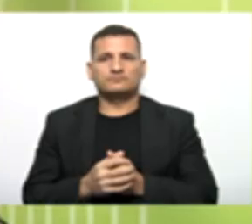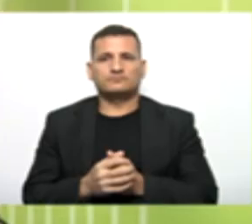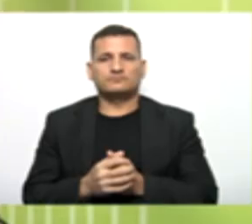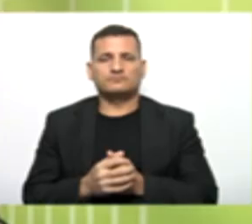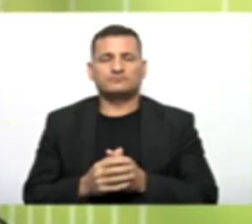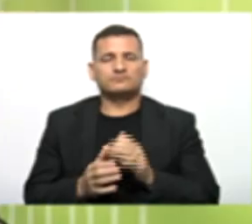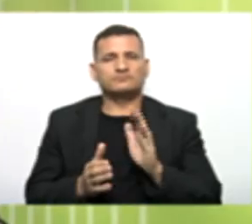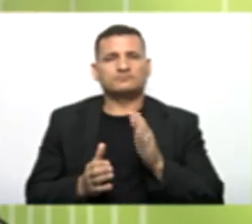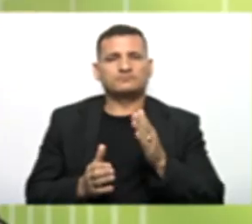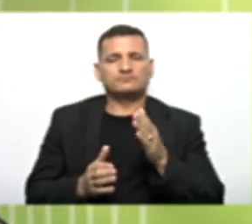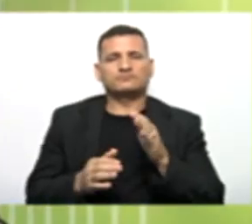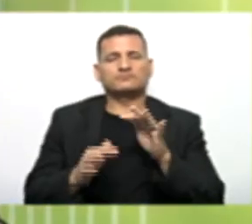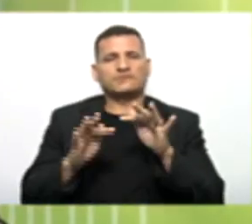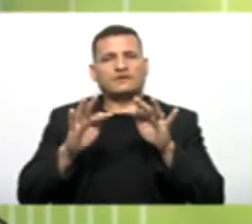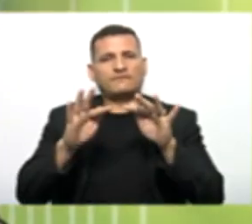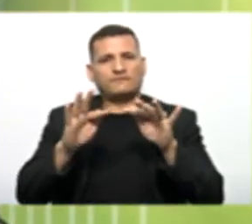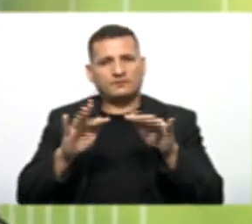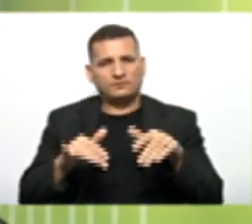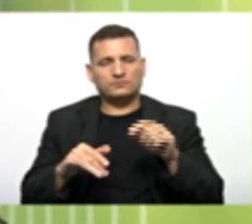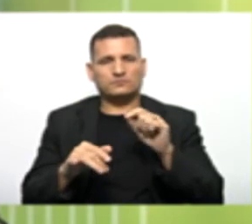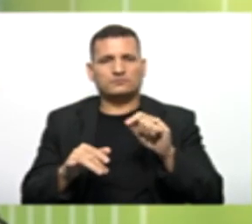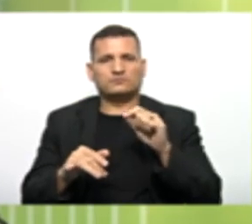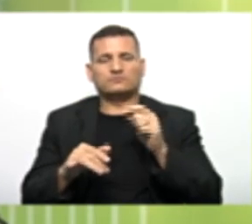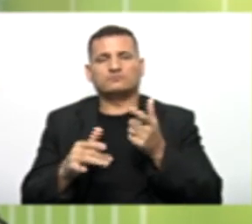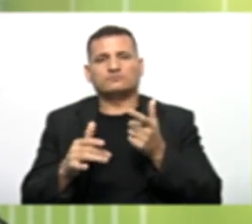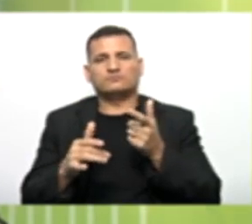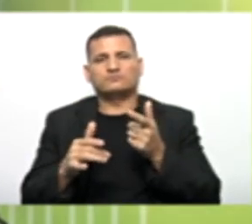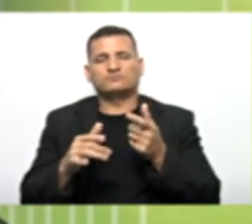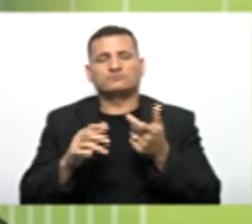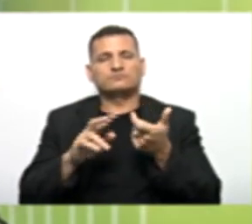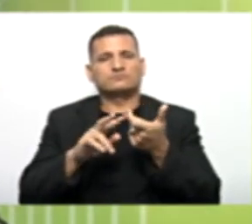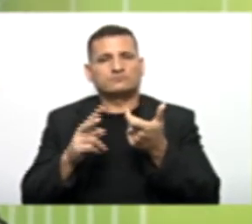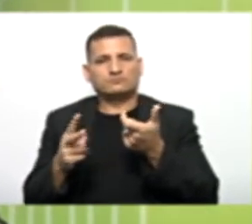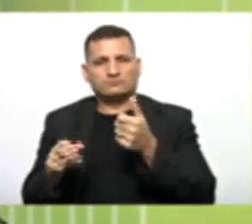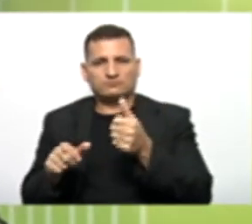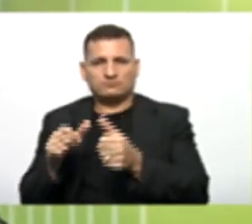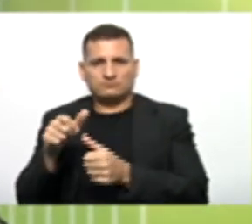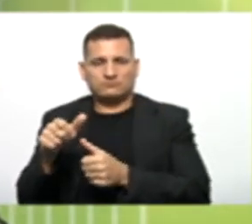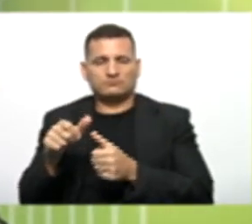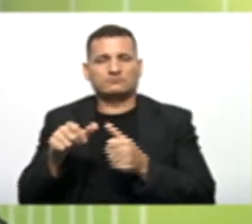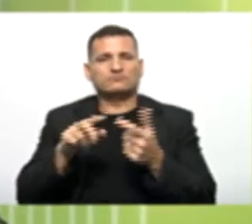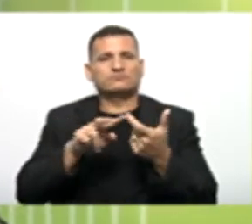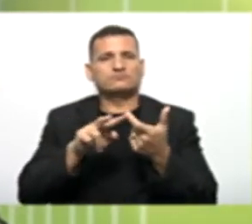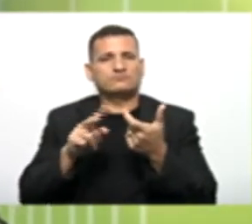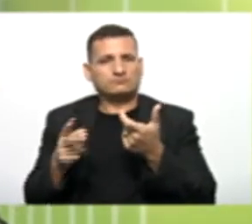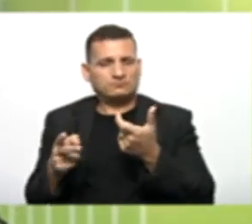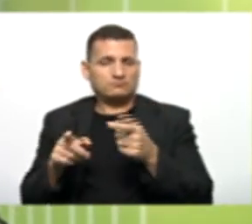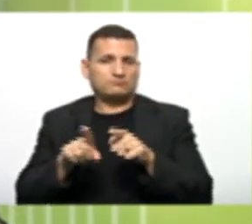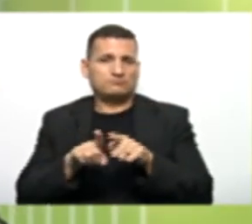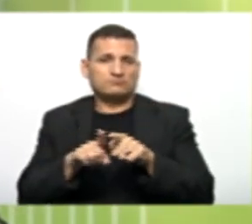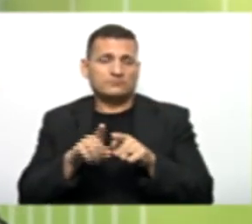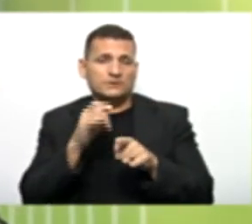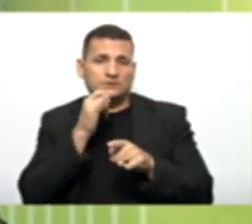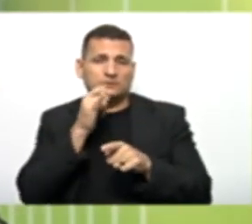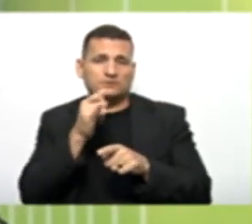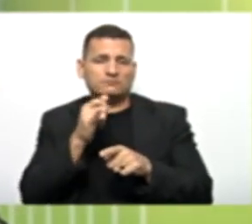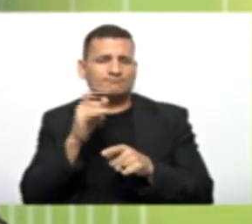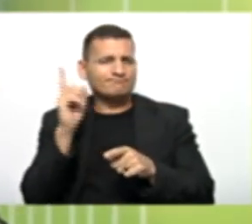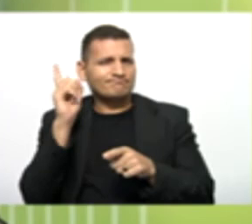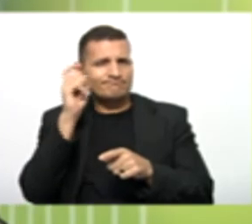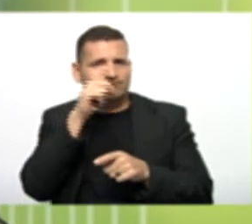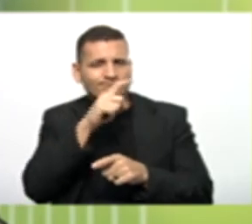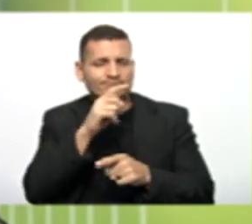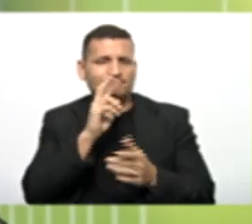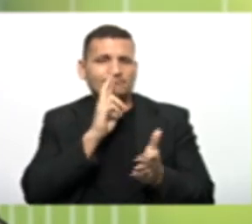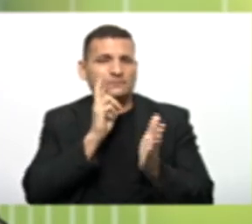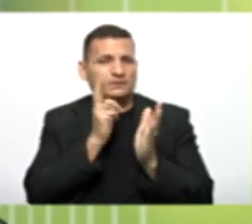conteúdos De herança Polimorfismo Eu acredito Que Ficaria mais fácil Caso alguém Teve dificuldade De resolver as questões Então nós